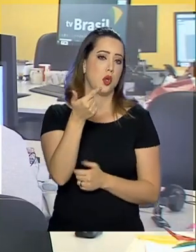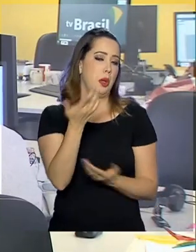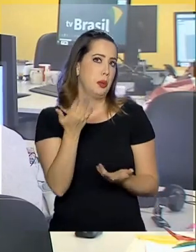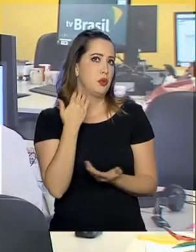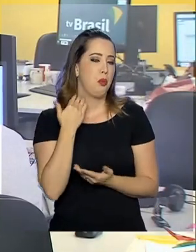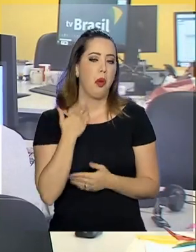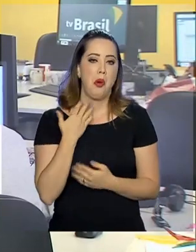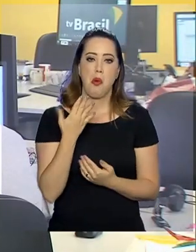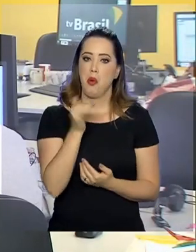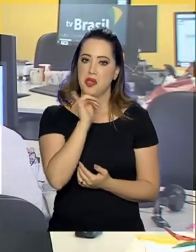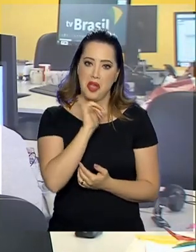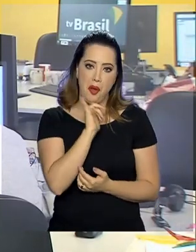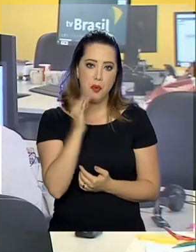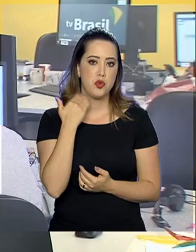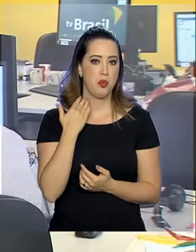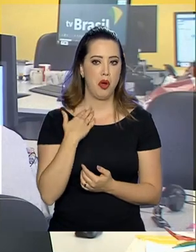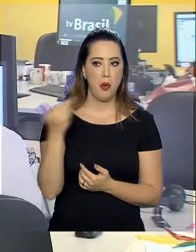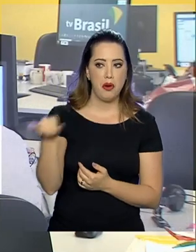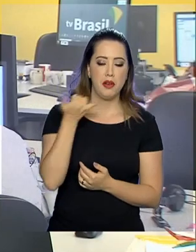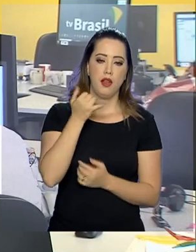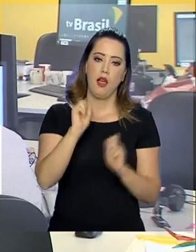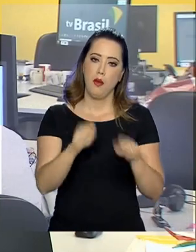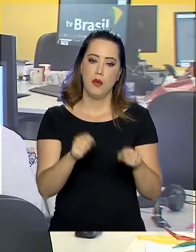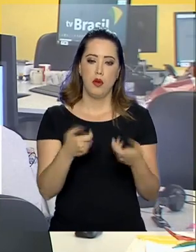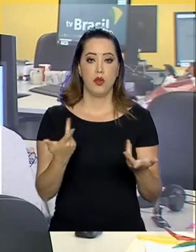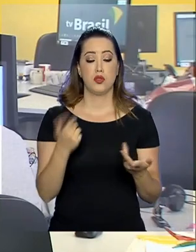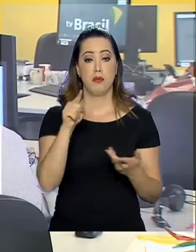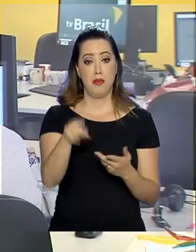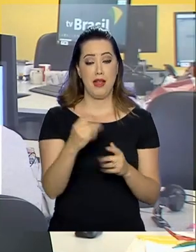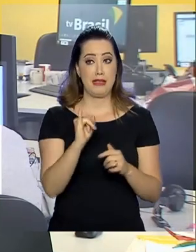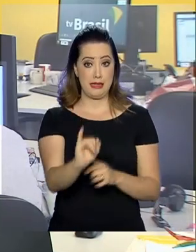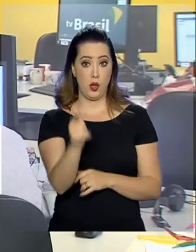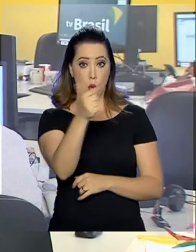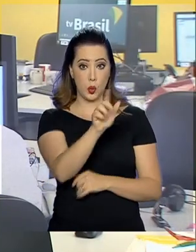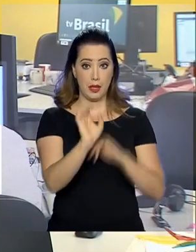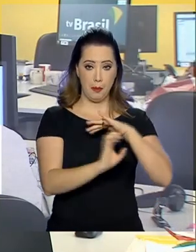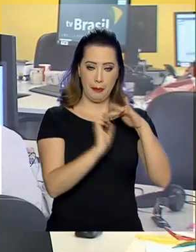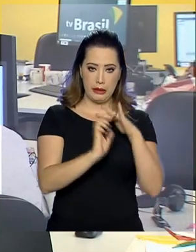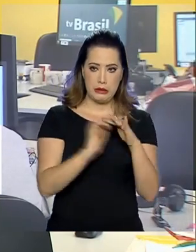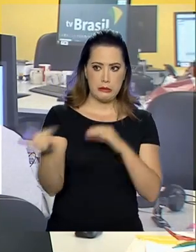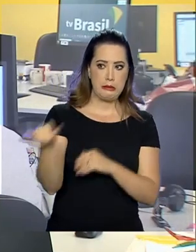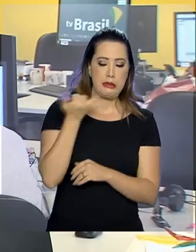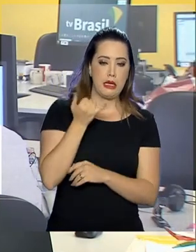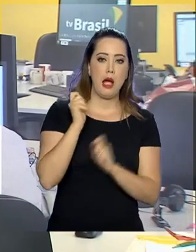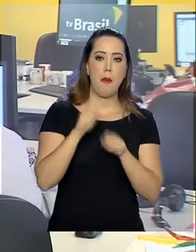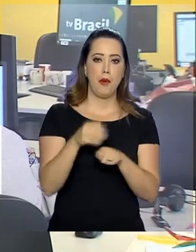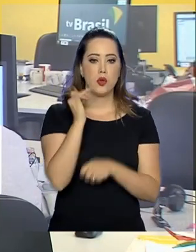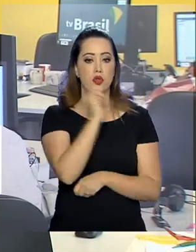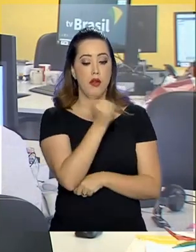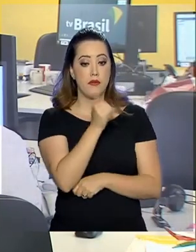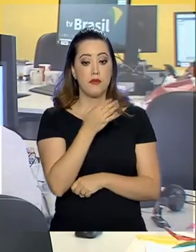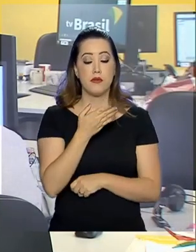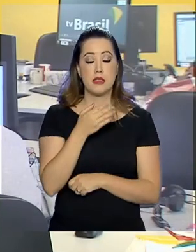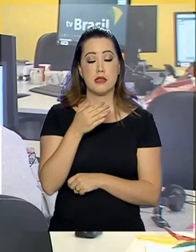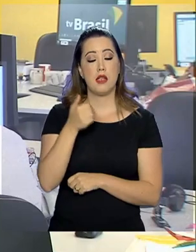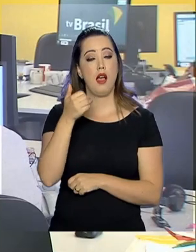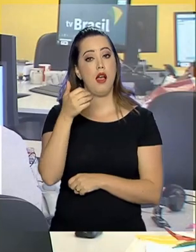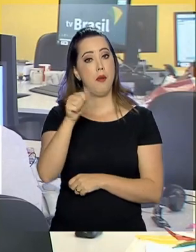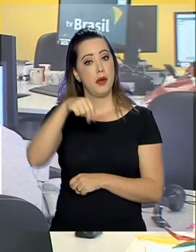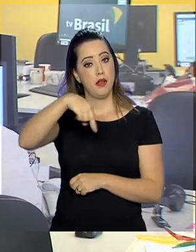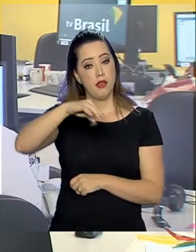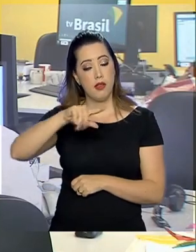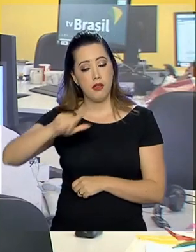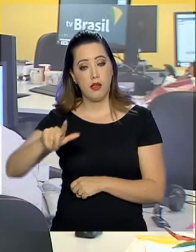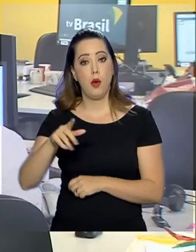banco, por exemplo. O descumprimento da lista, não me perturbe, deve ser reportado à Anatel pelo número 1331. As